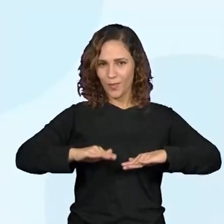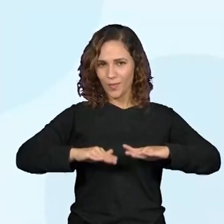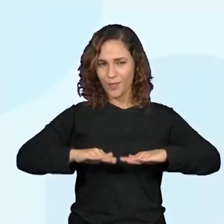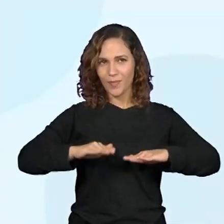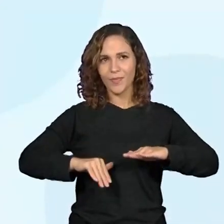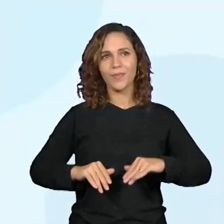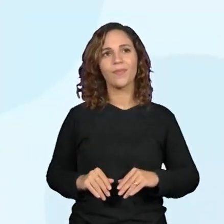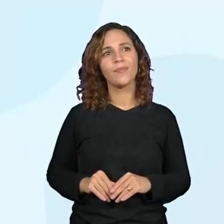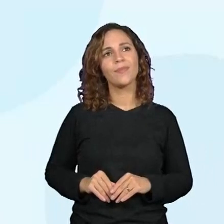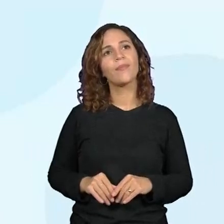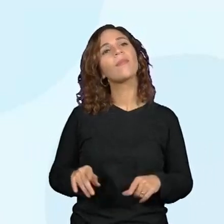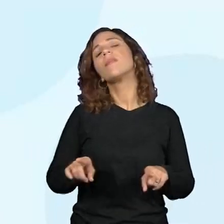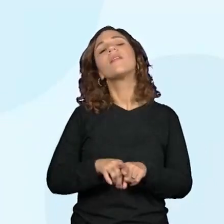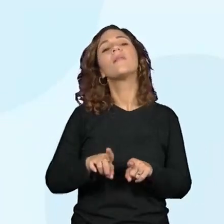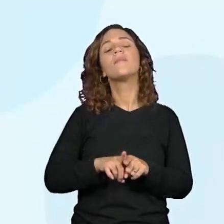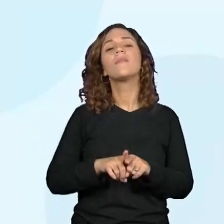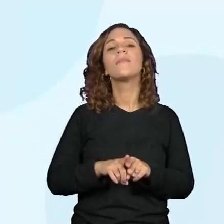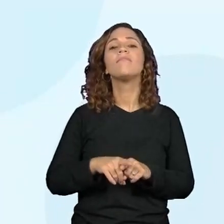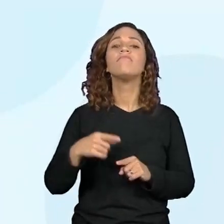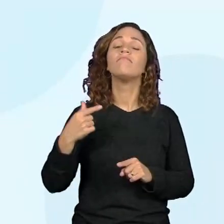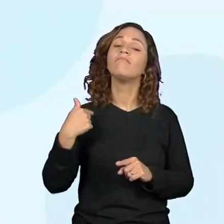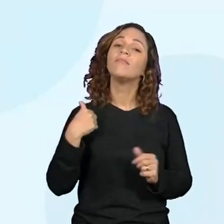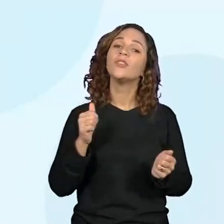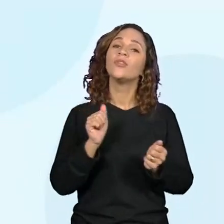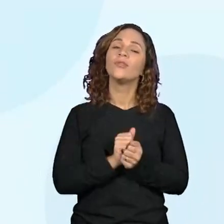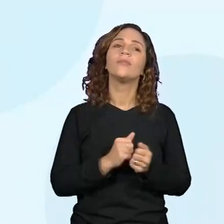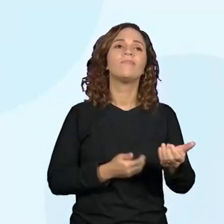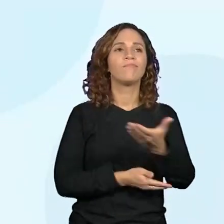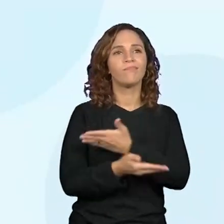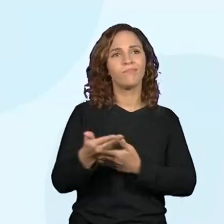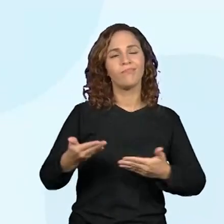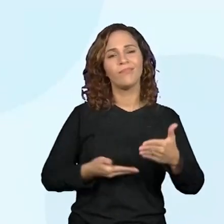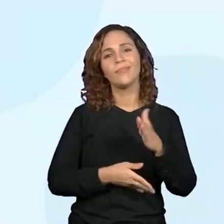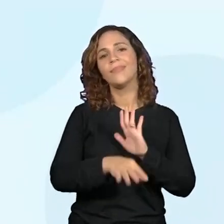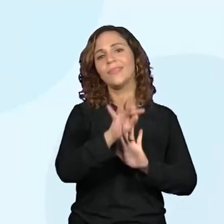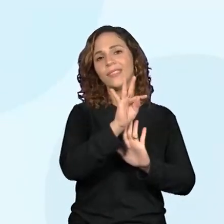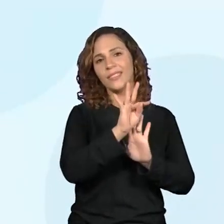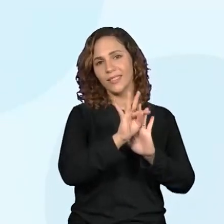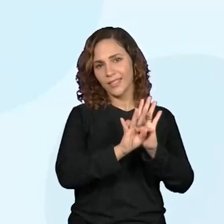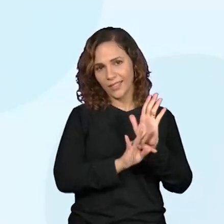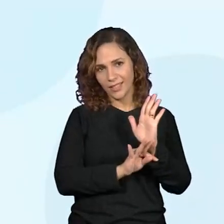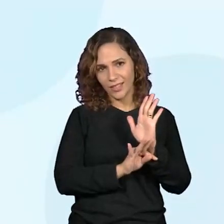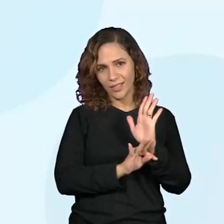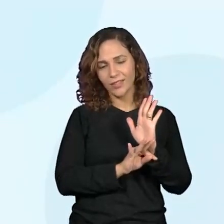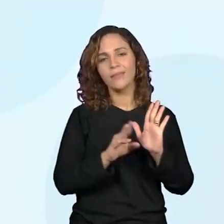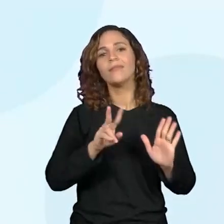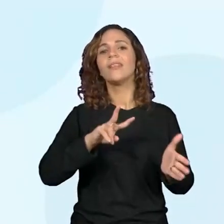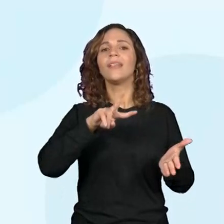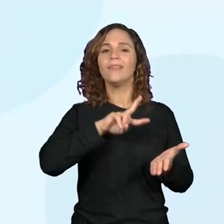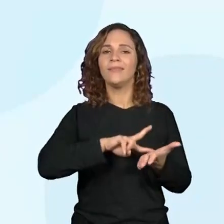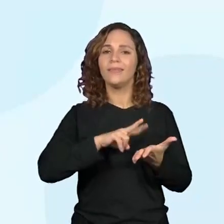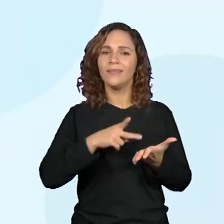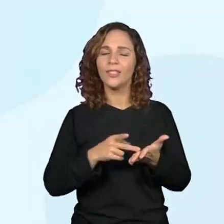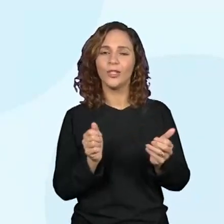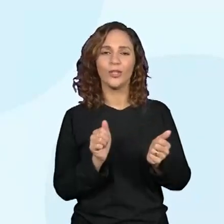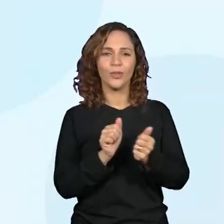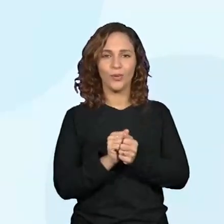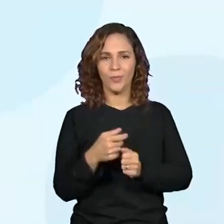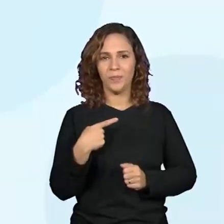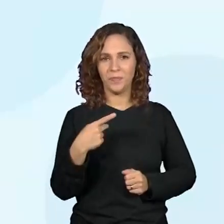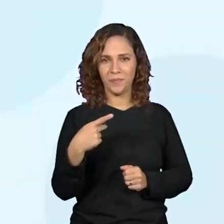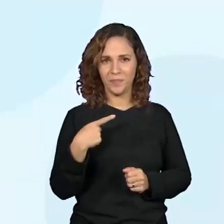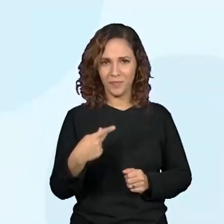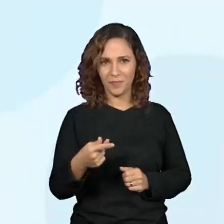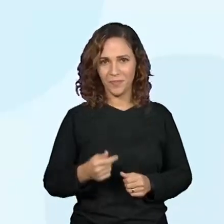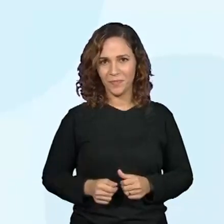E fizemos a reescrita coletiva de produção de texto a partir da interpretação do texto aí que fizemos juntinhos aqui.